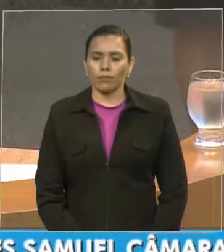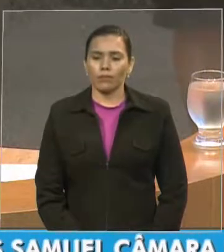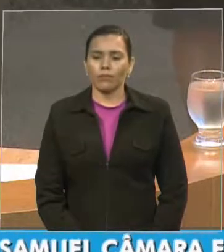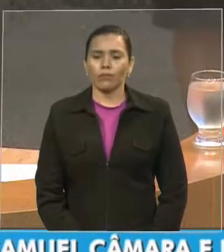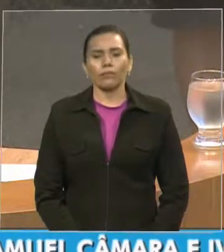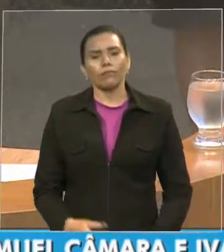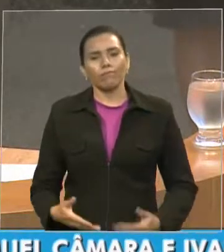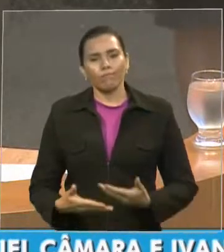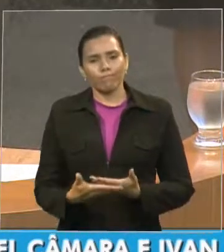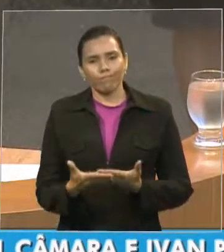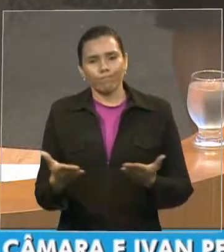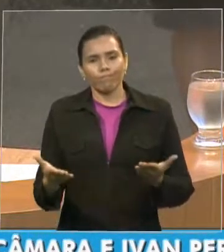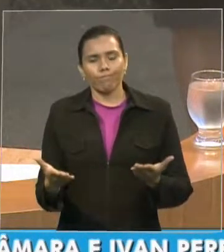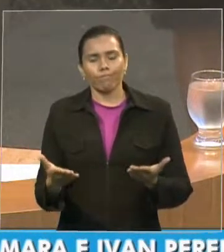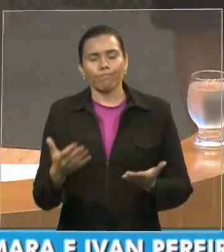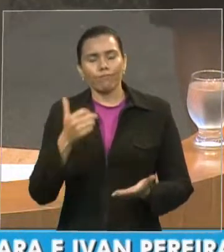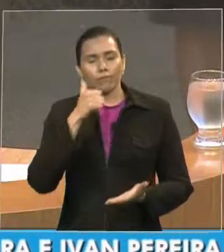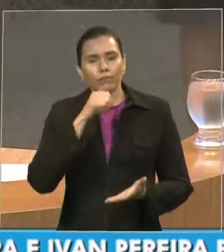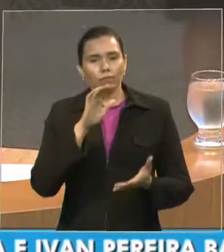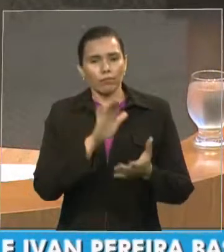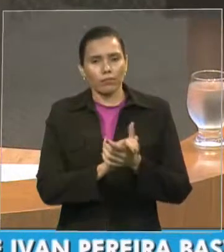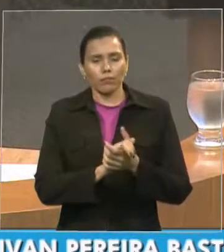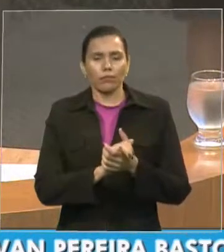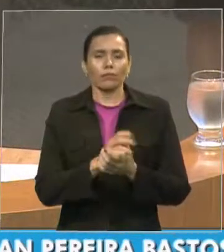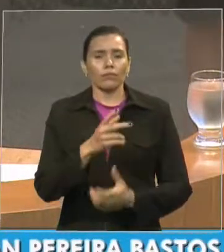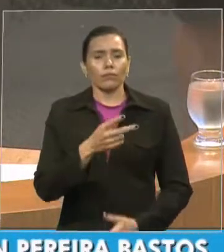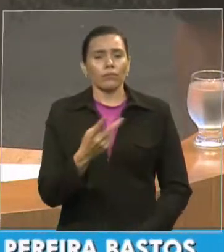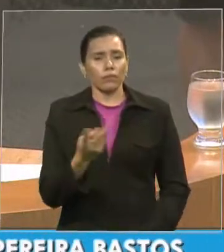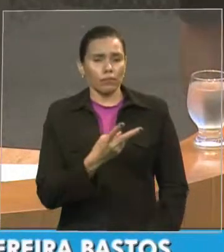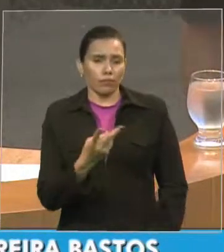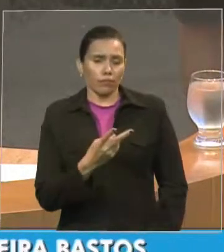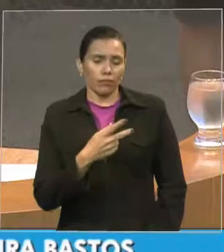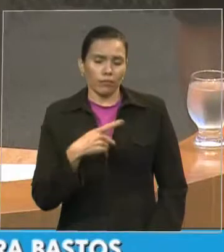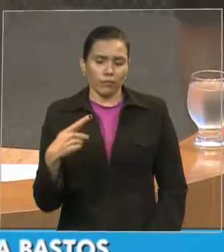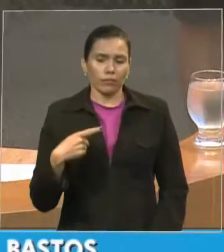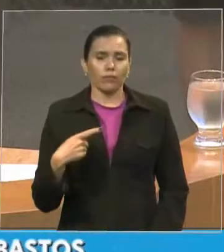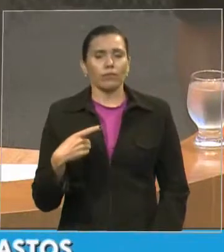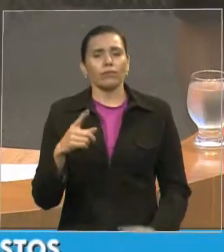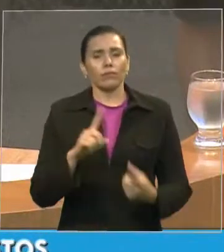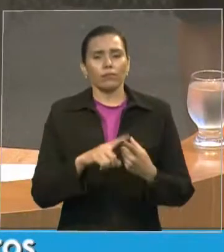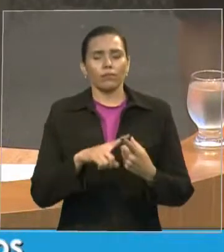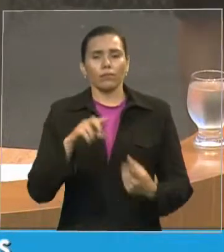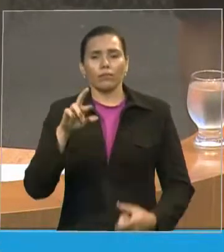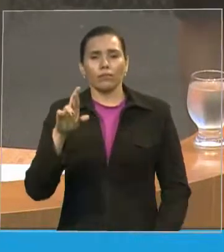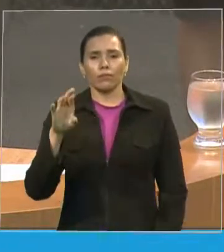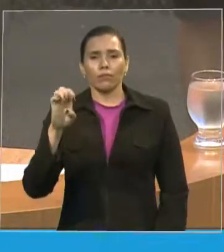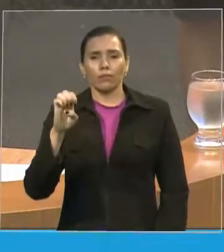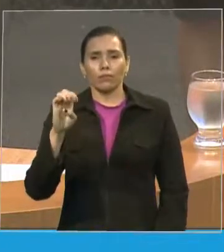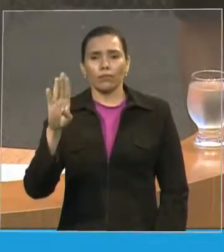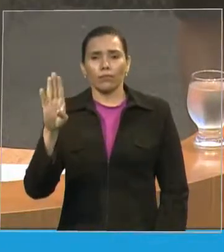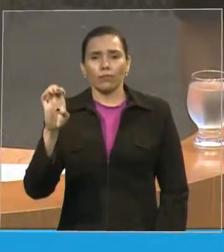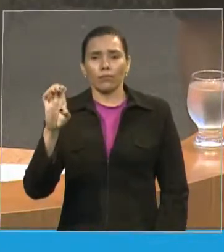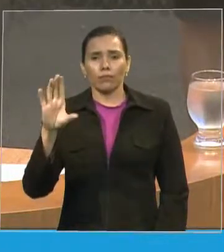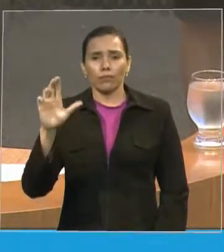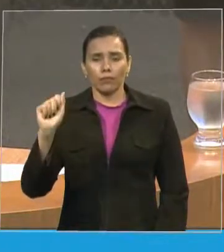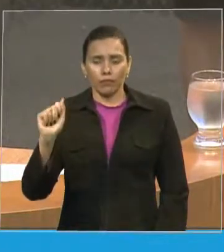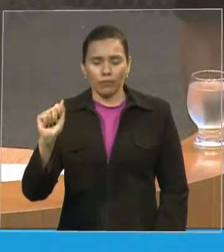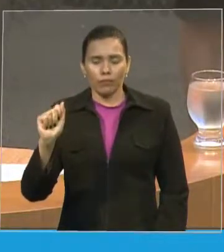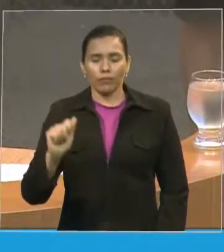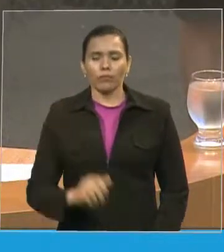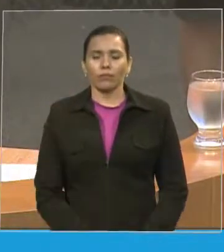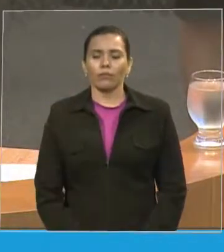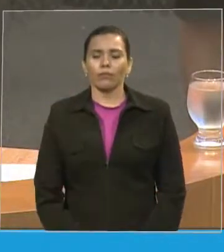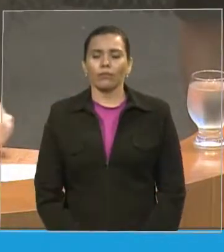que estão presentes pastora Rebeca e fazer uma